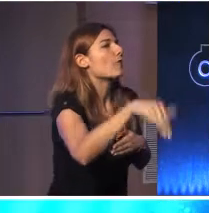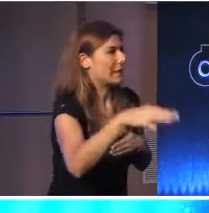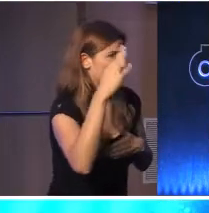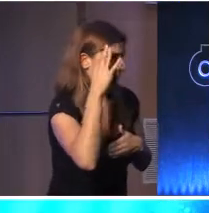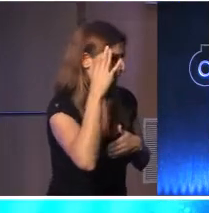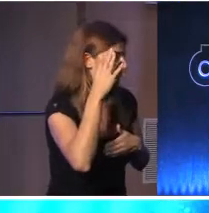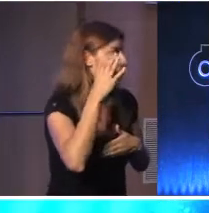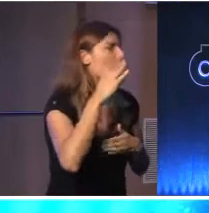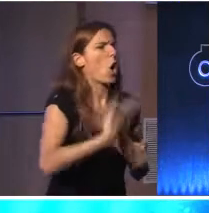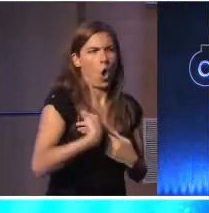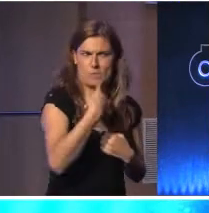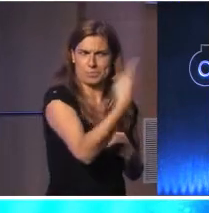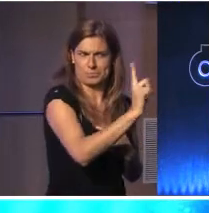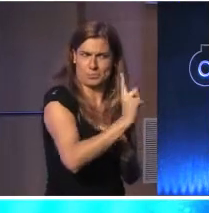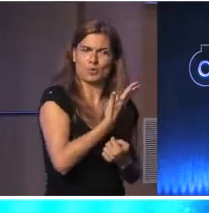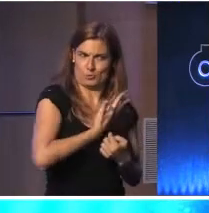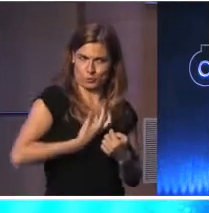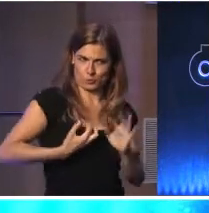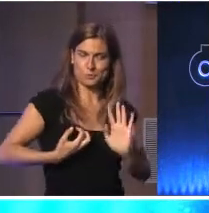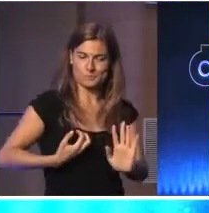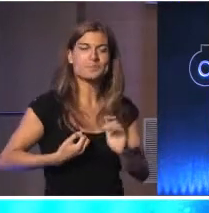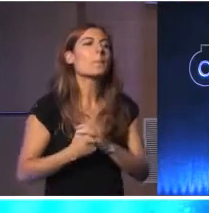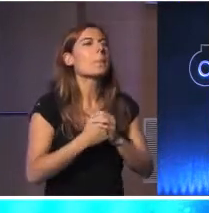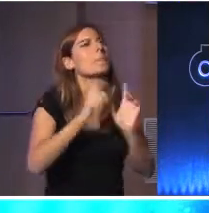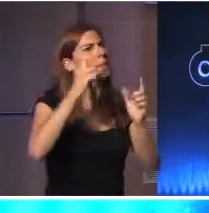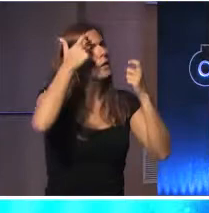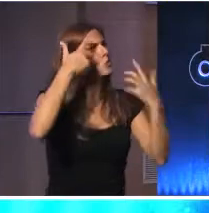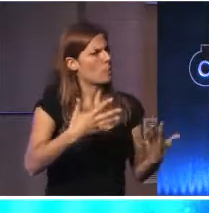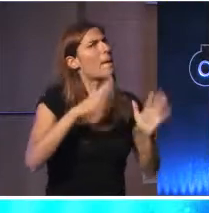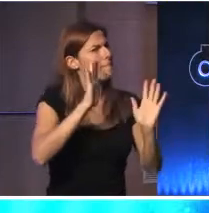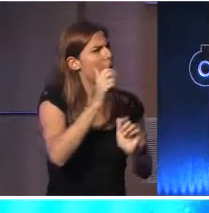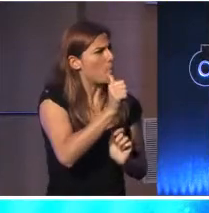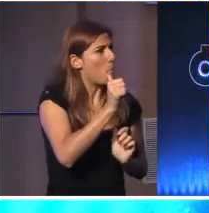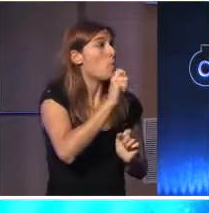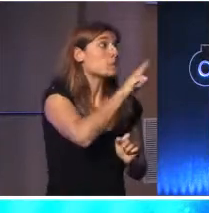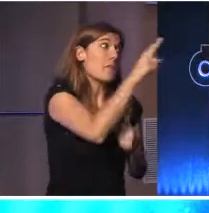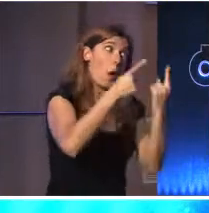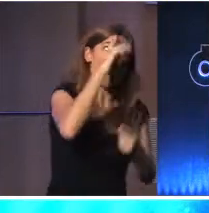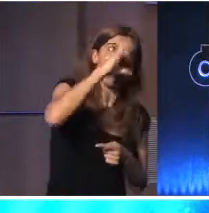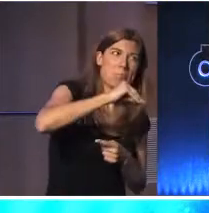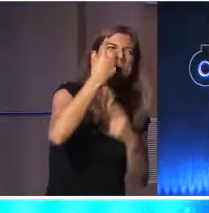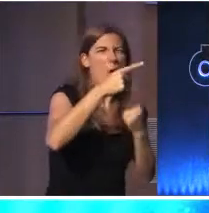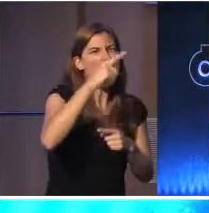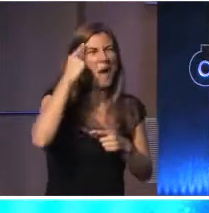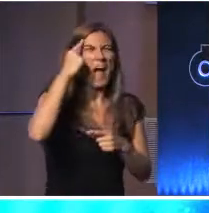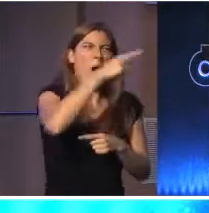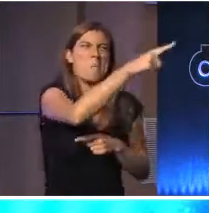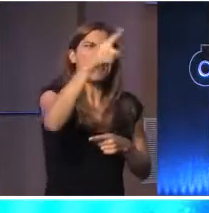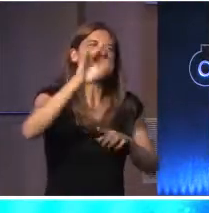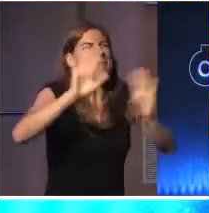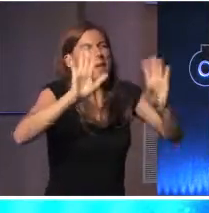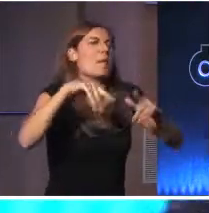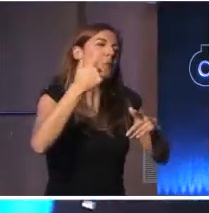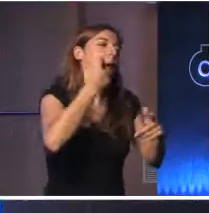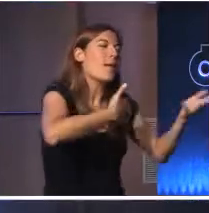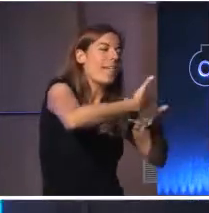Não a vou anunciar aqui. Porque acho que para uma surpresa boa, aqueles que não sabem vão ficar a saber. Os que já sabem. Depois vamos entrar aqui numa